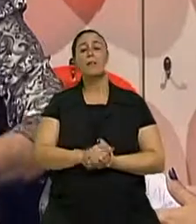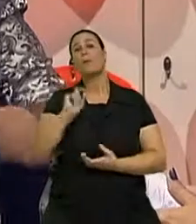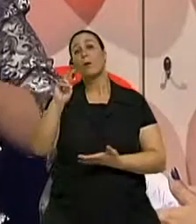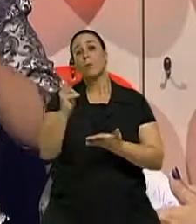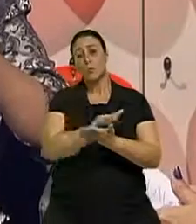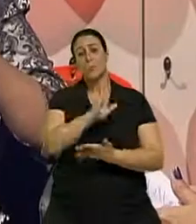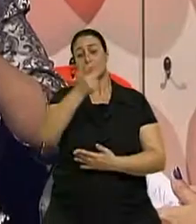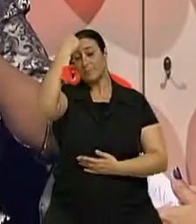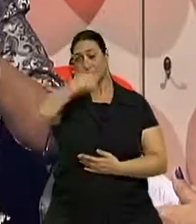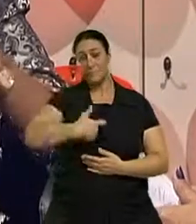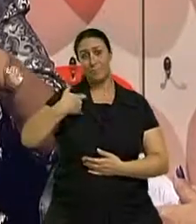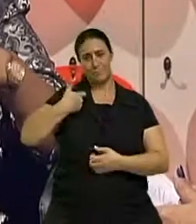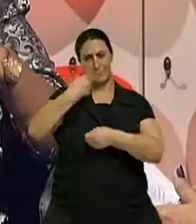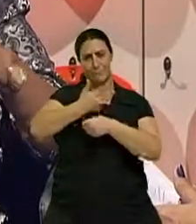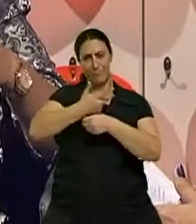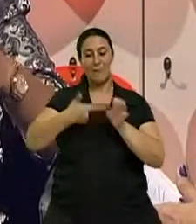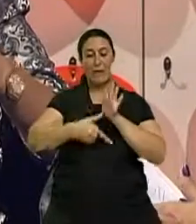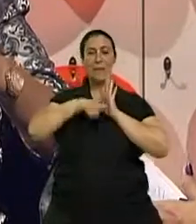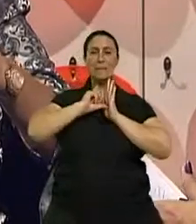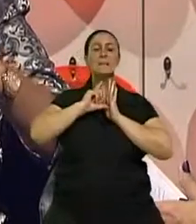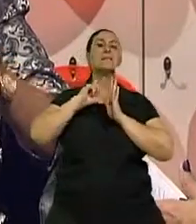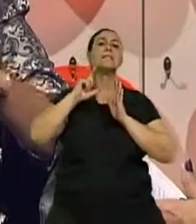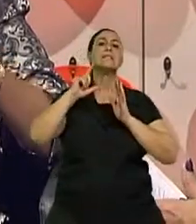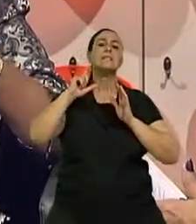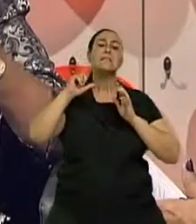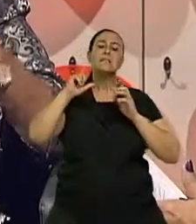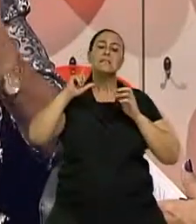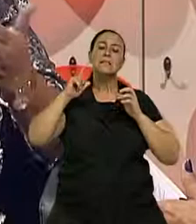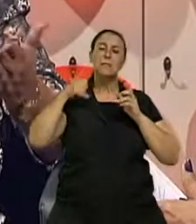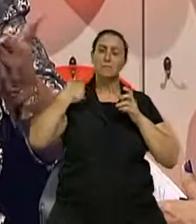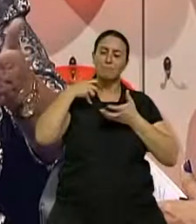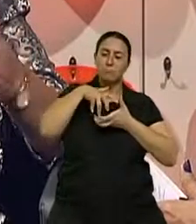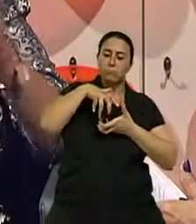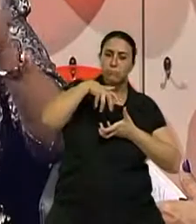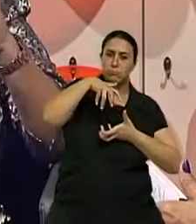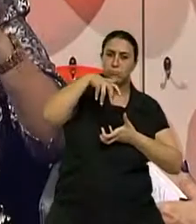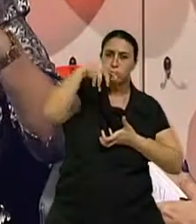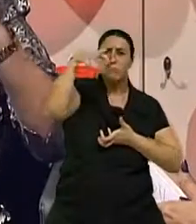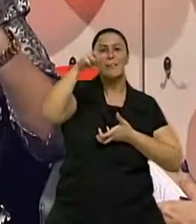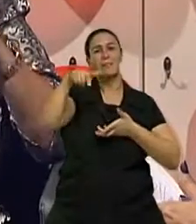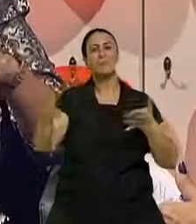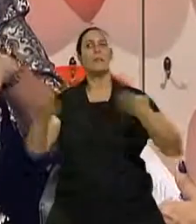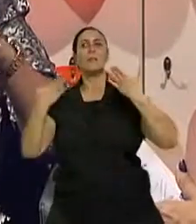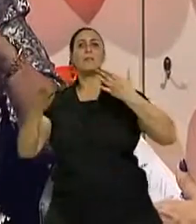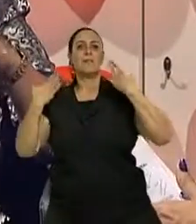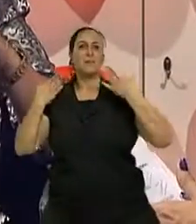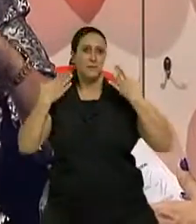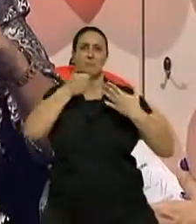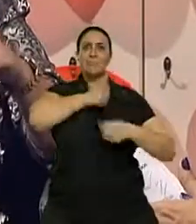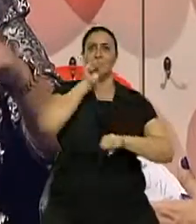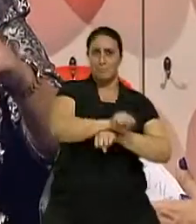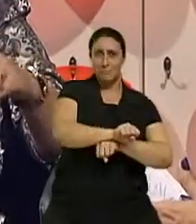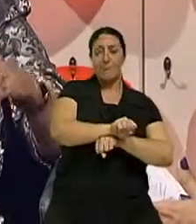menopausa, a gente tem osteopenia ou osteoporose habitualmente pós-menopáusica, que é a característica da privação do